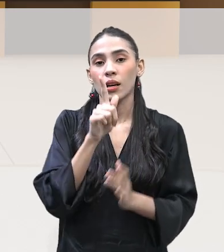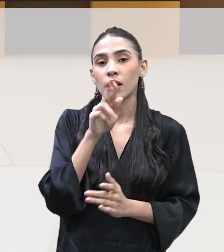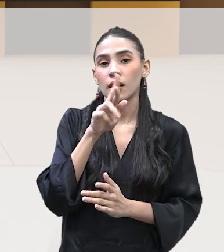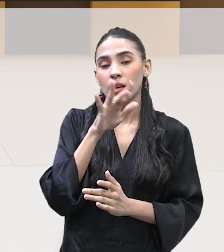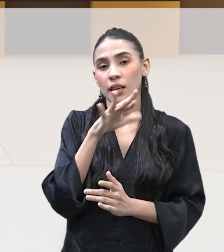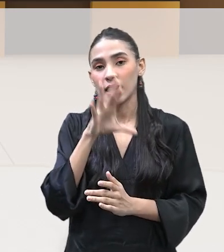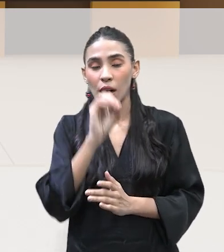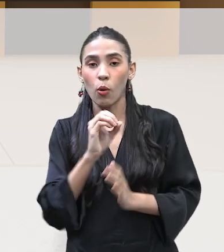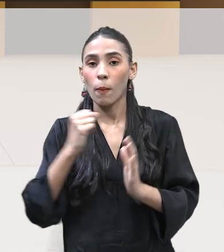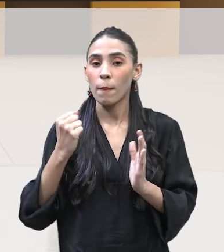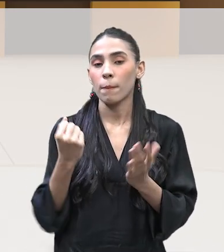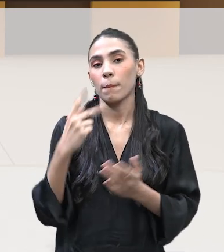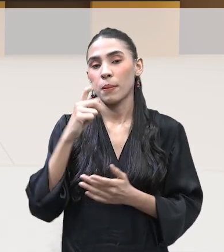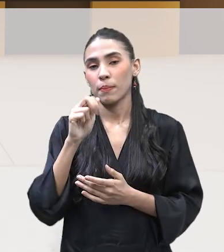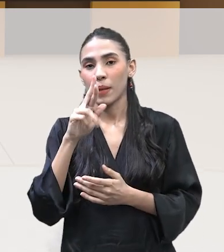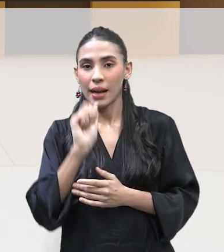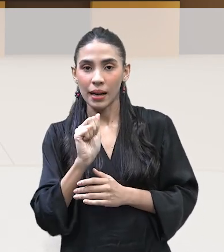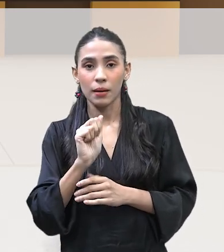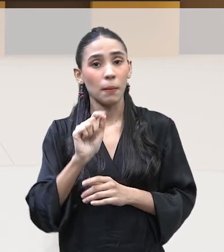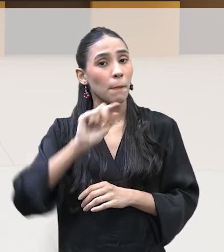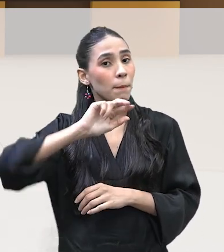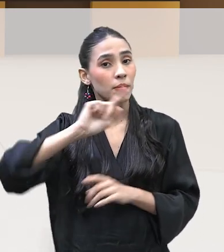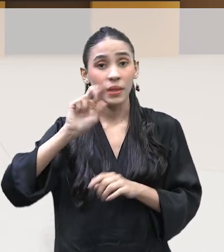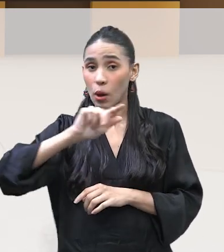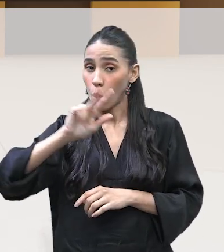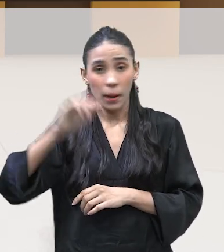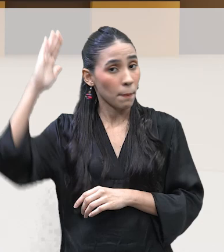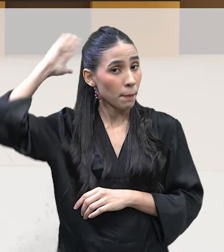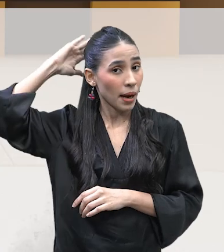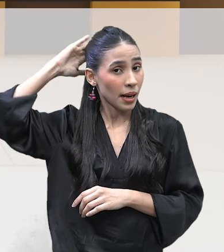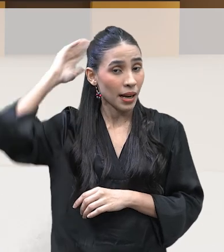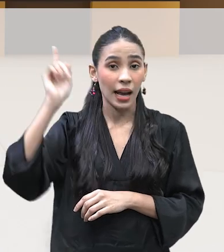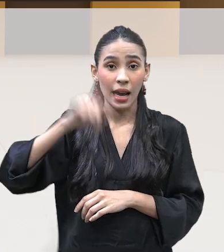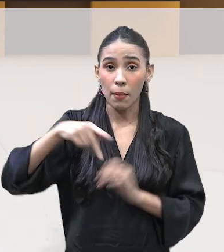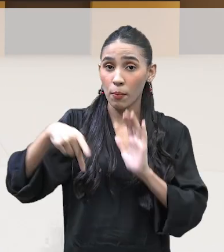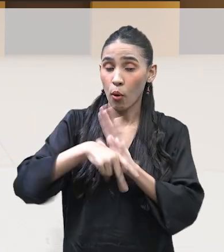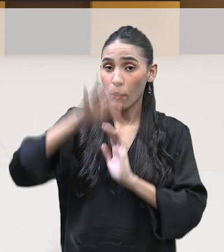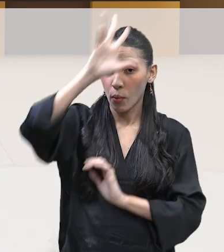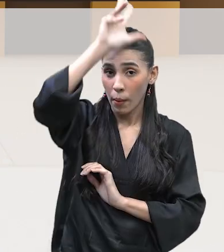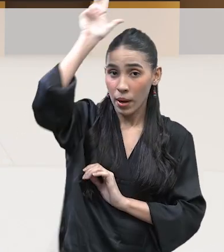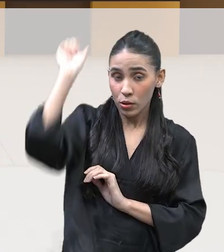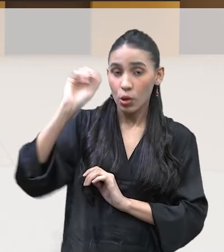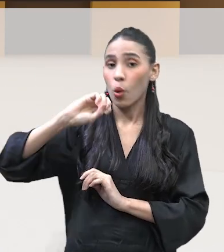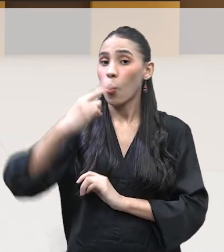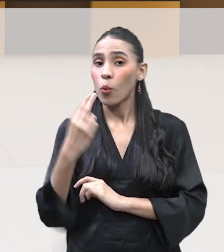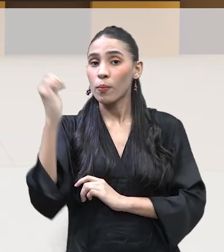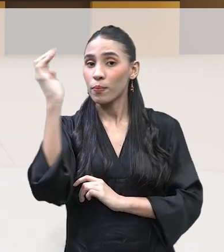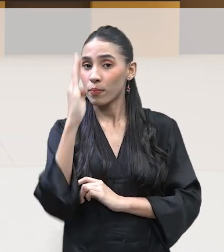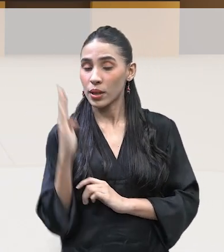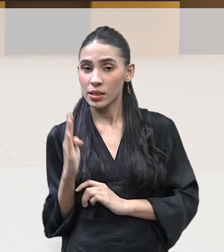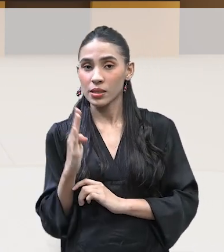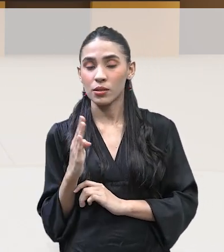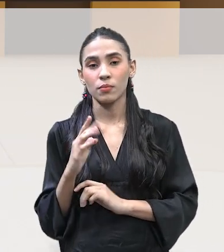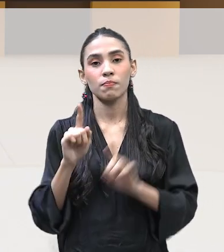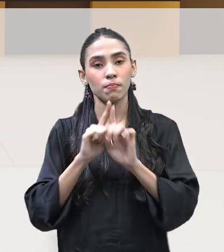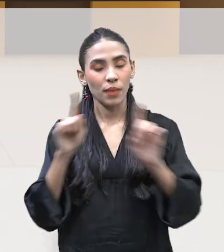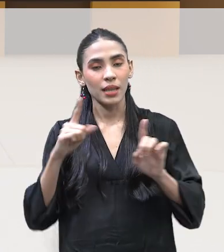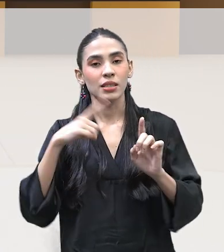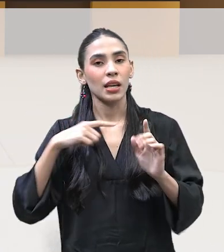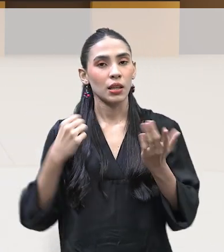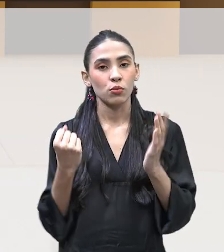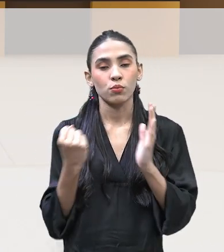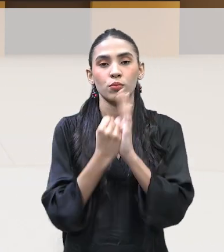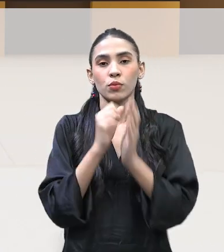eles falavam, olha, castanha é do Pará. Não é do Pará. Não é do Pará. É do Amazonas ou do Brasil. Tanto é que já foi intitulado castanha do